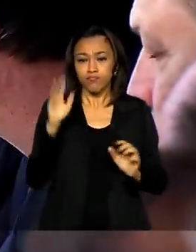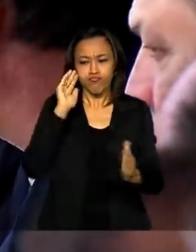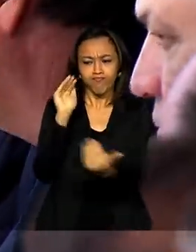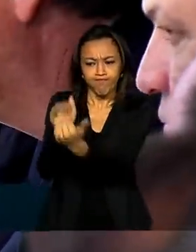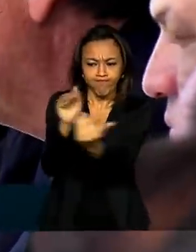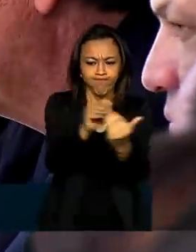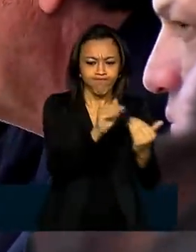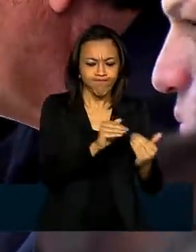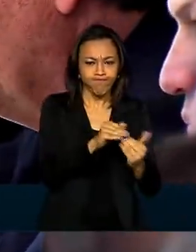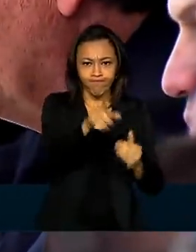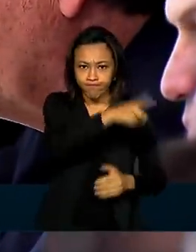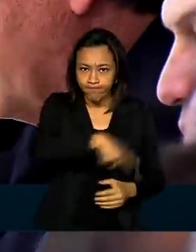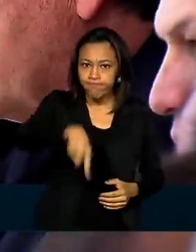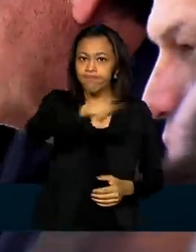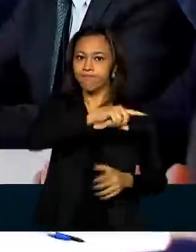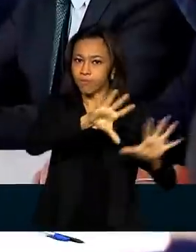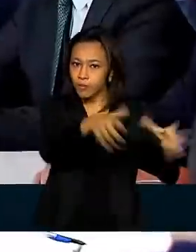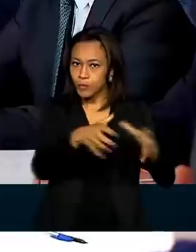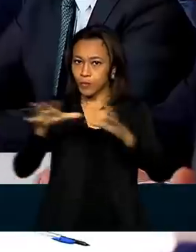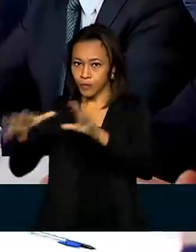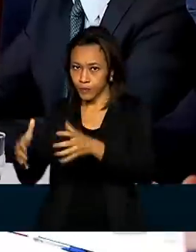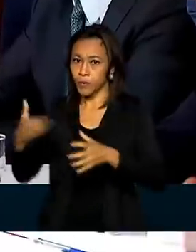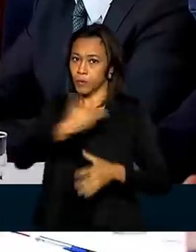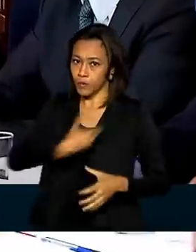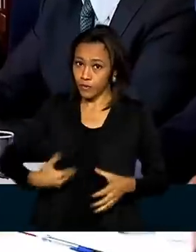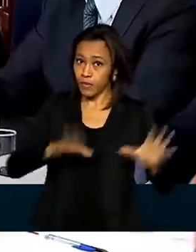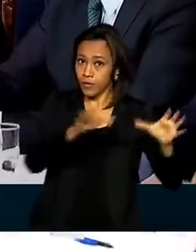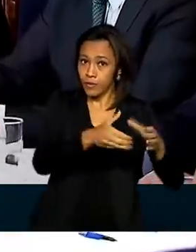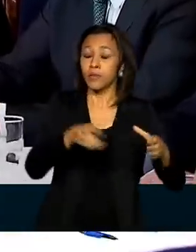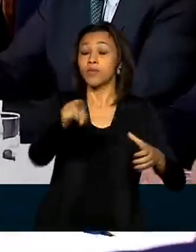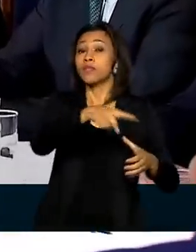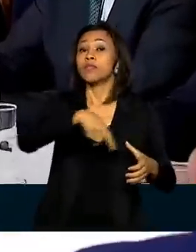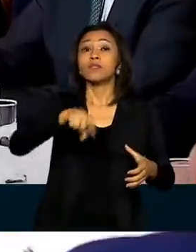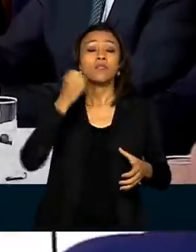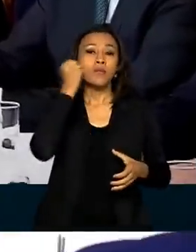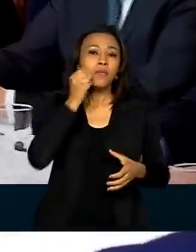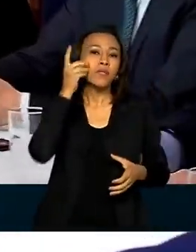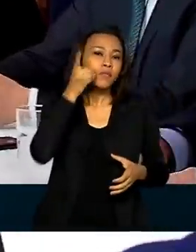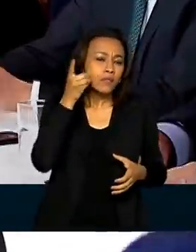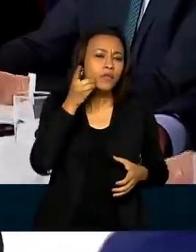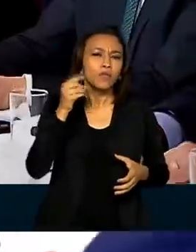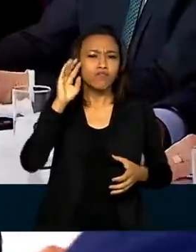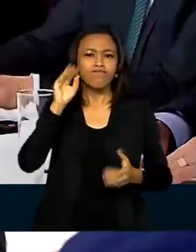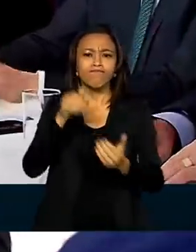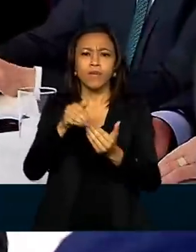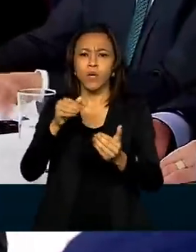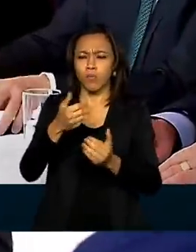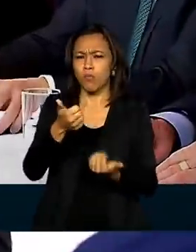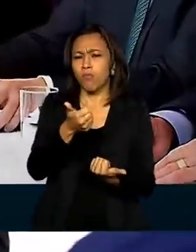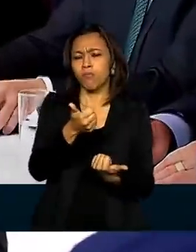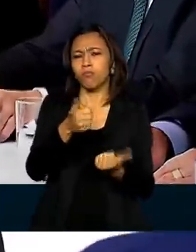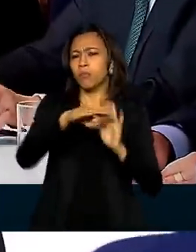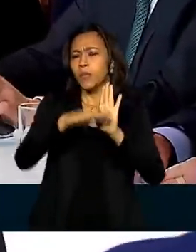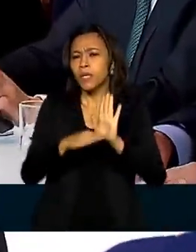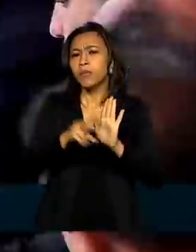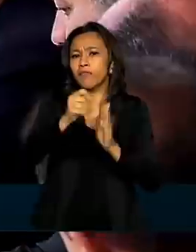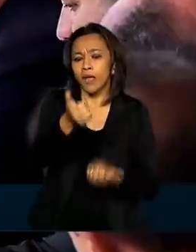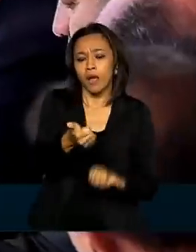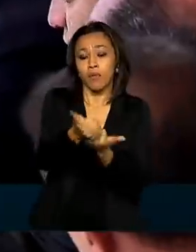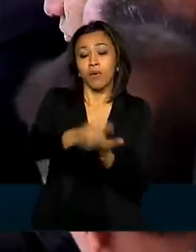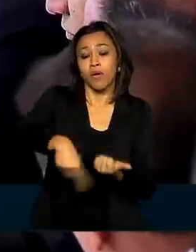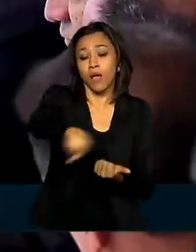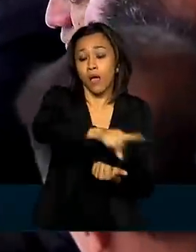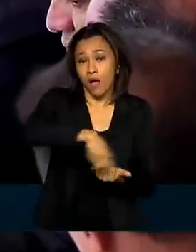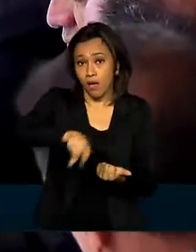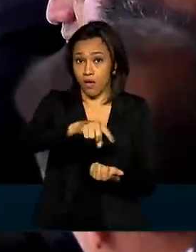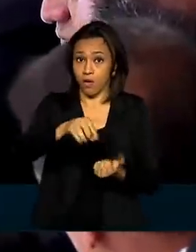entre governo e parlamentares, o presidente anunciou a criação do Renda Cidadã, que vai socorrer os brasileiros que deixarão de receber o